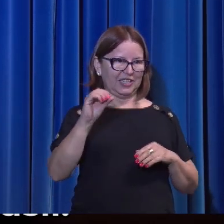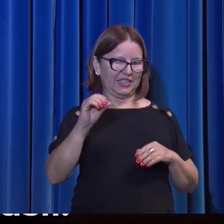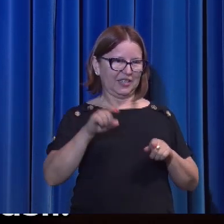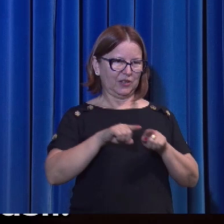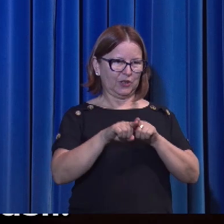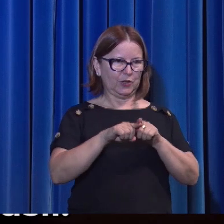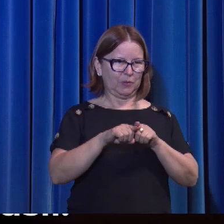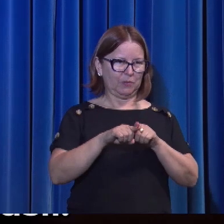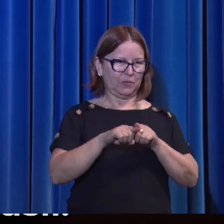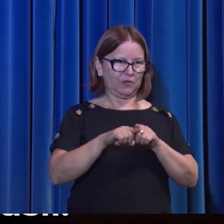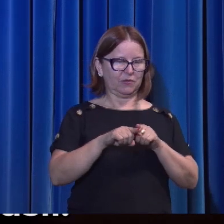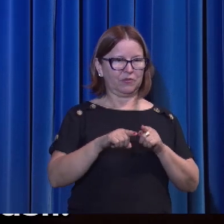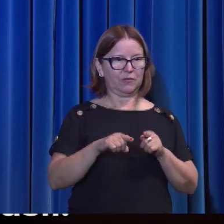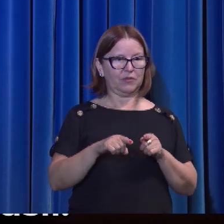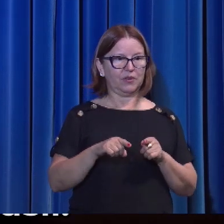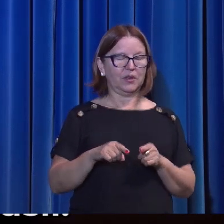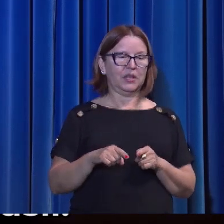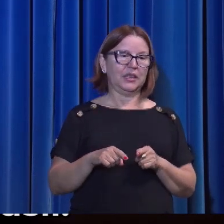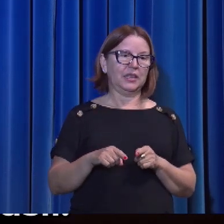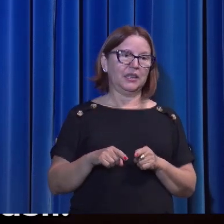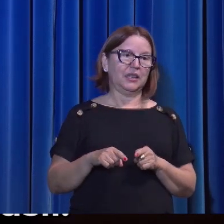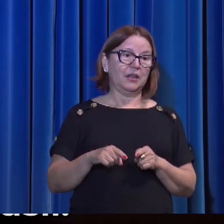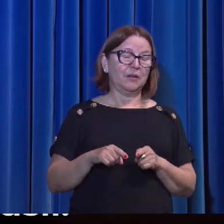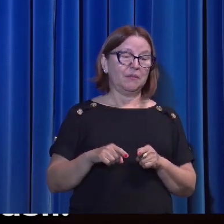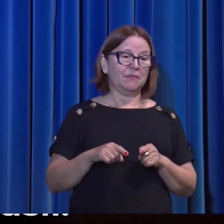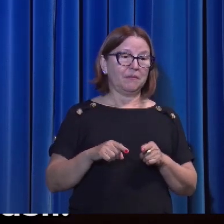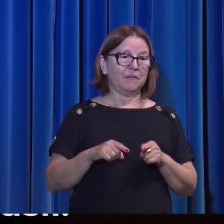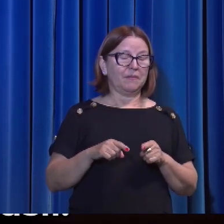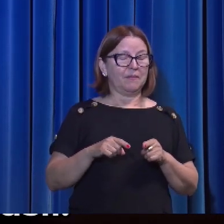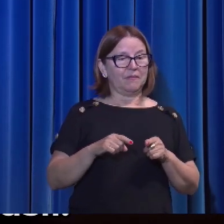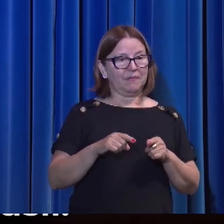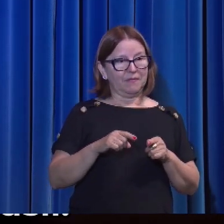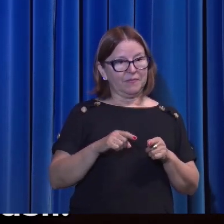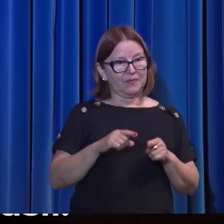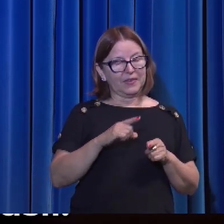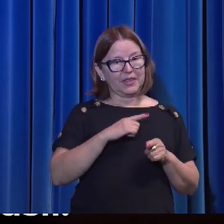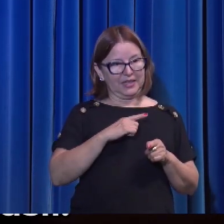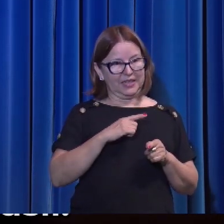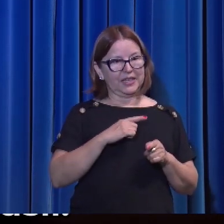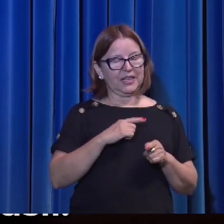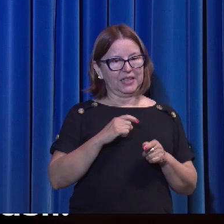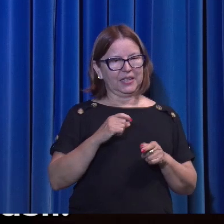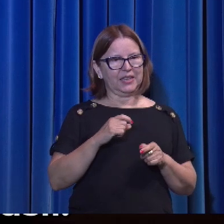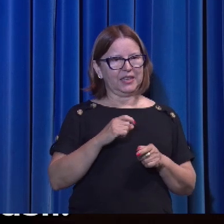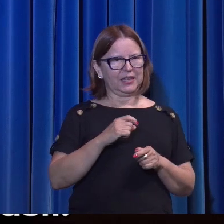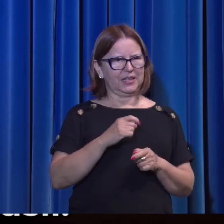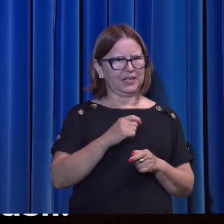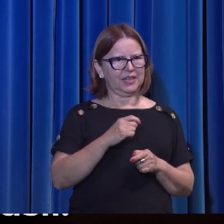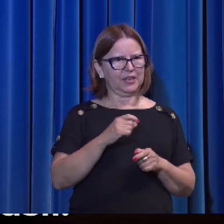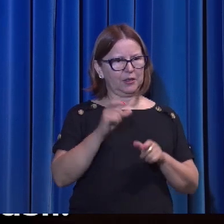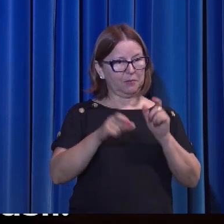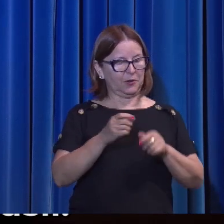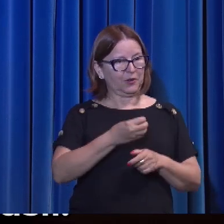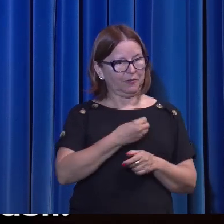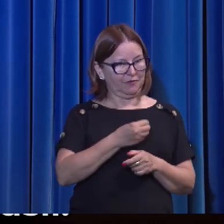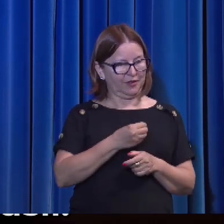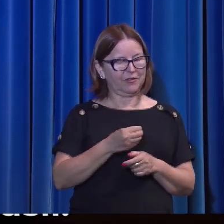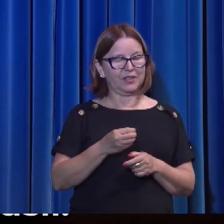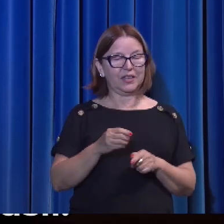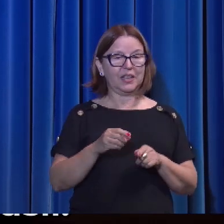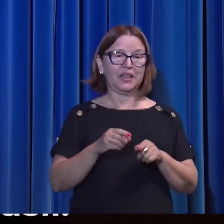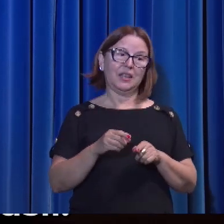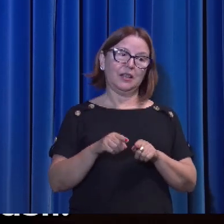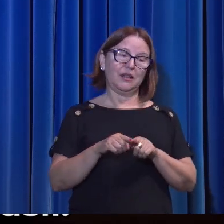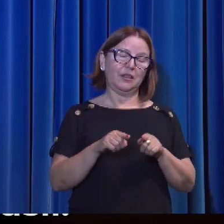sobrevive até agora, porém alguns já dormem. Depois foi visto por Tiago, mais